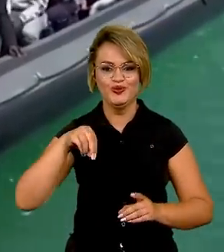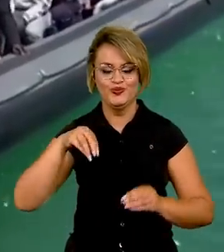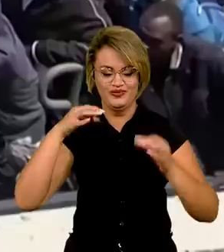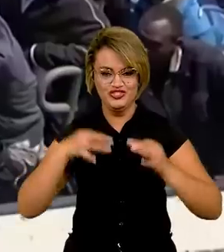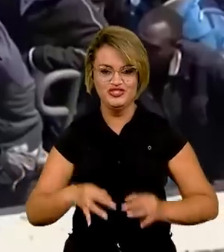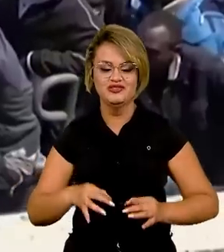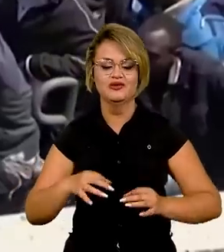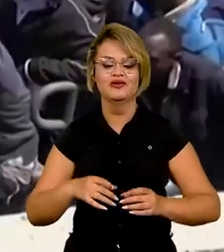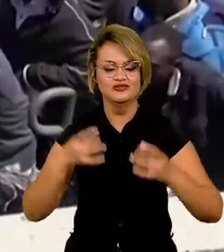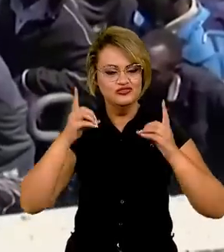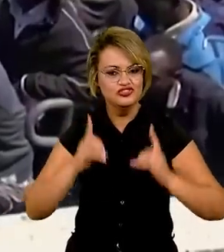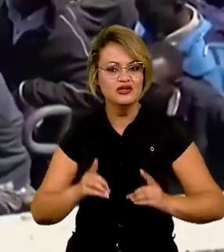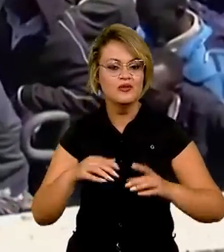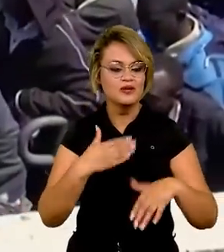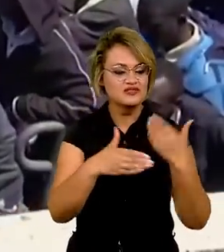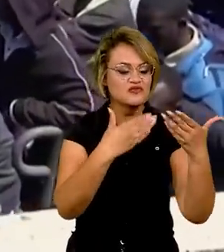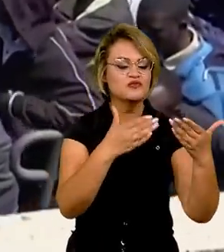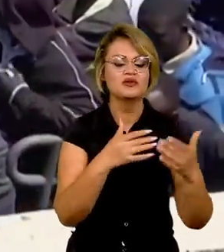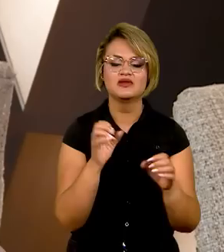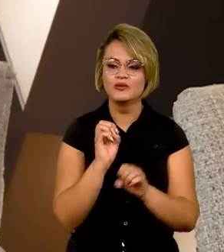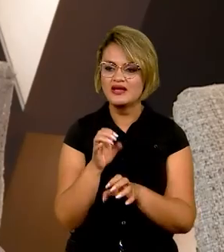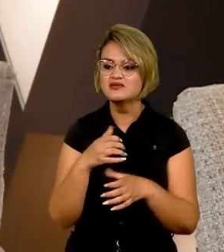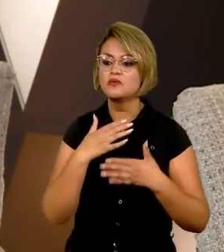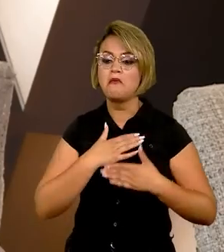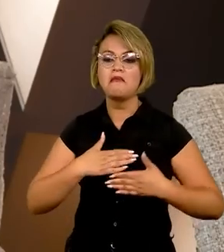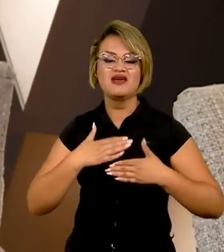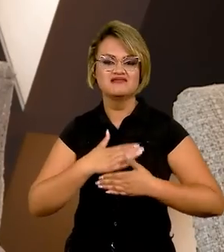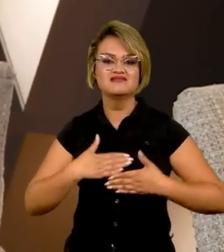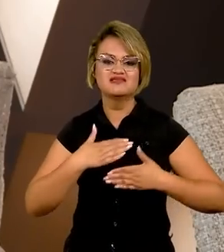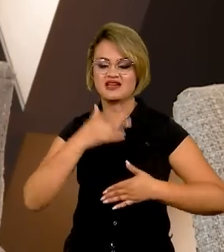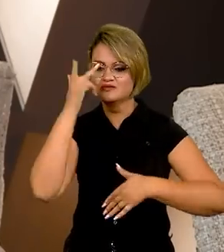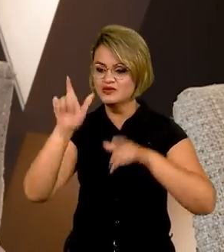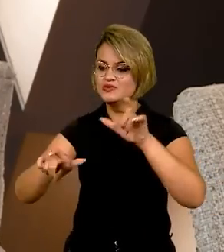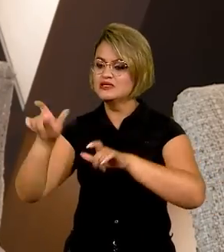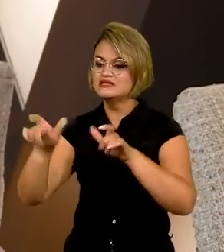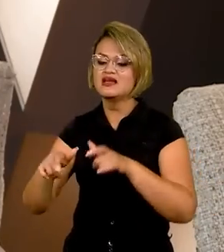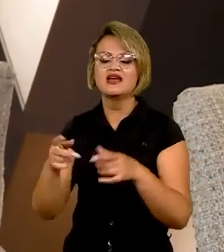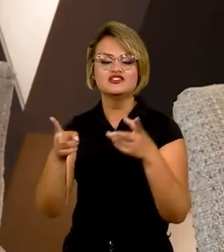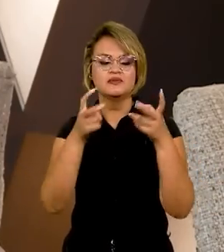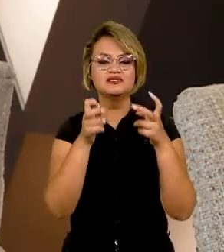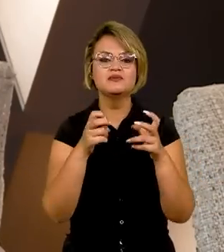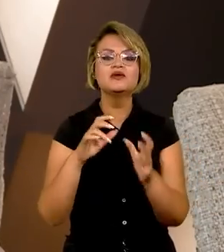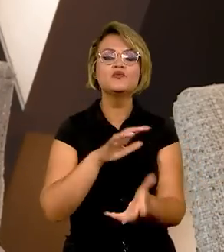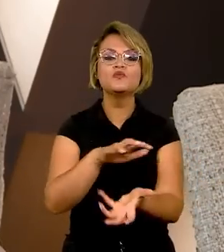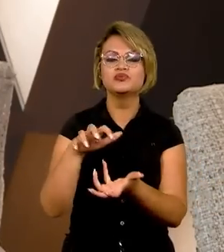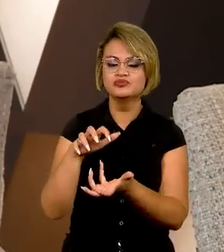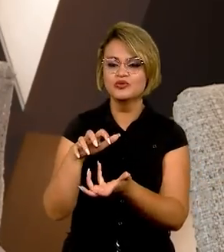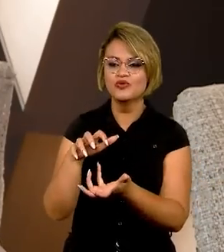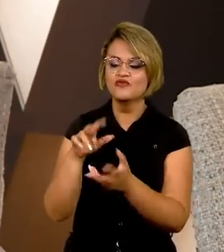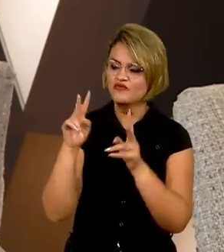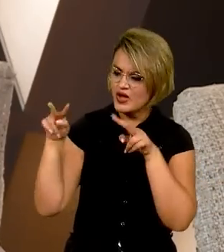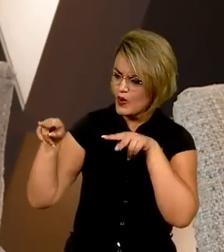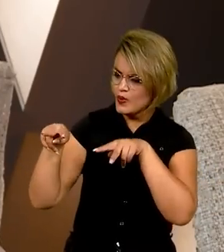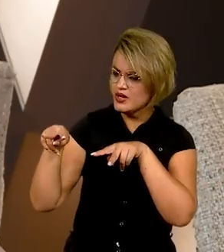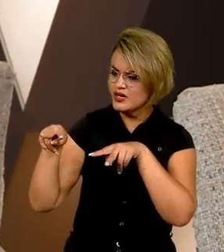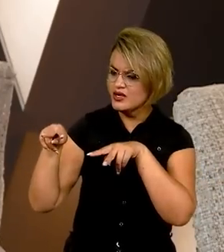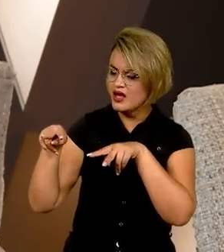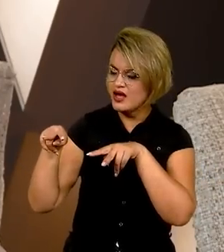educação, para o bem-estar social do seu povo, nós veremos que o mundo passará a olhar